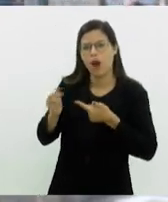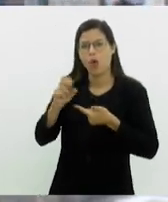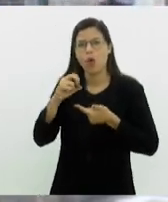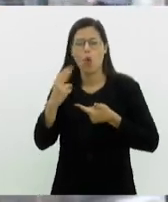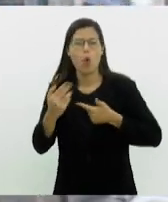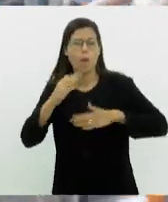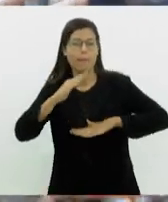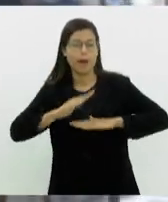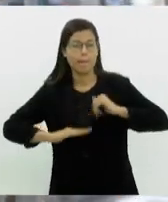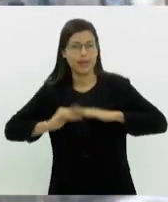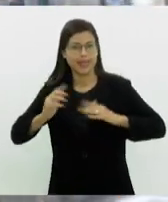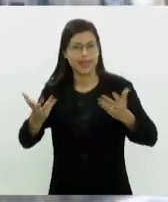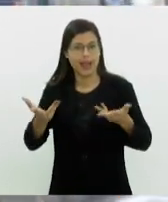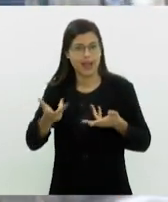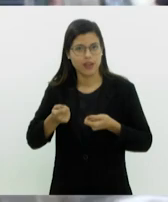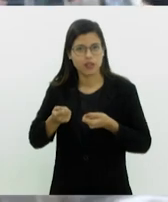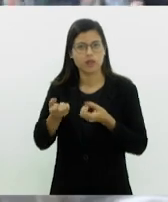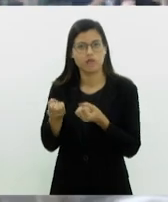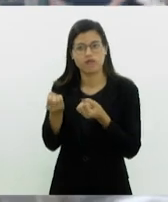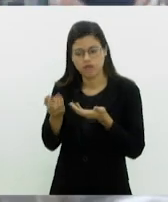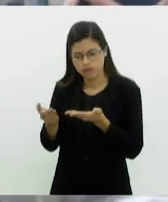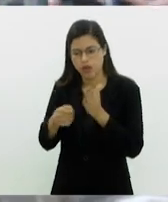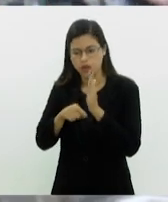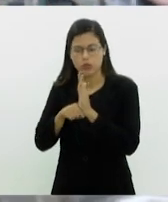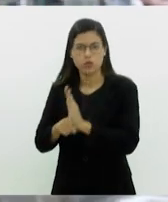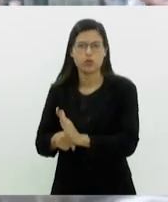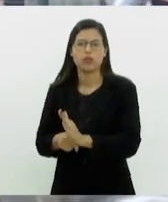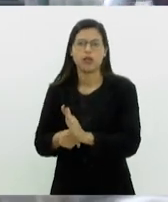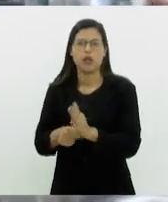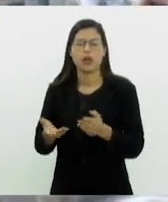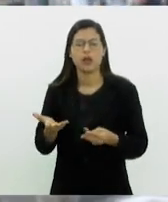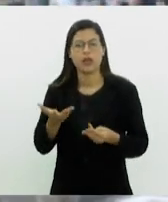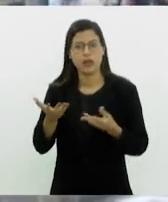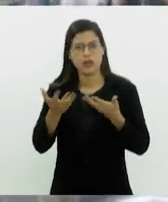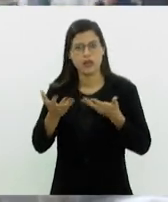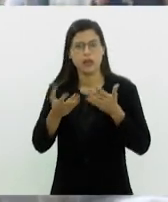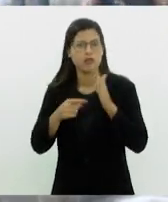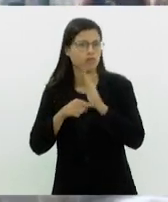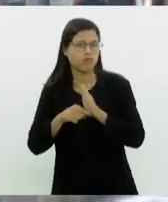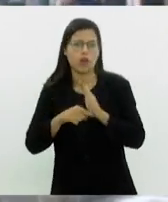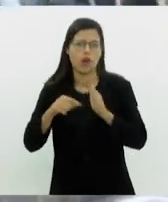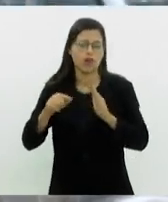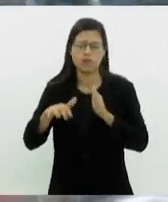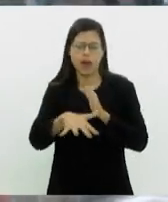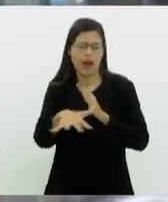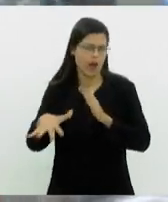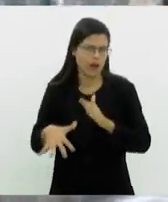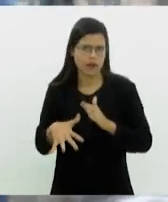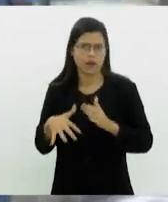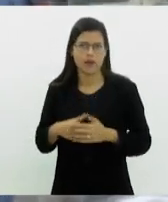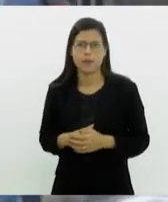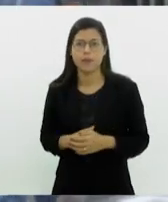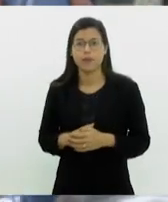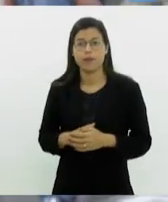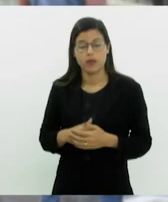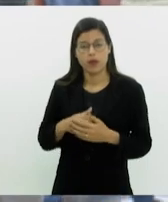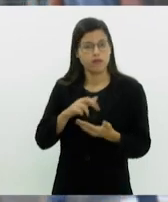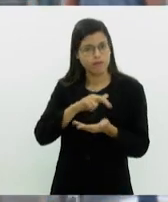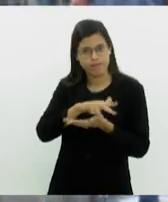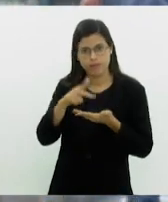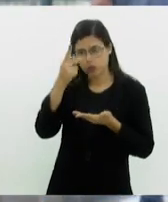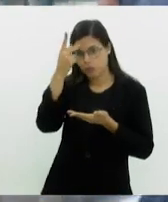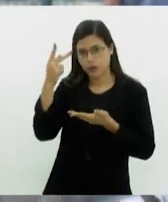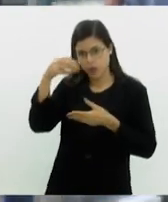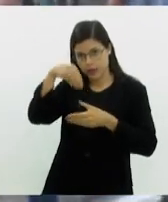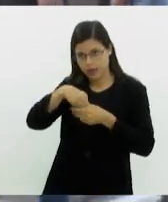específica que vê uma porta de entrada em contribuir para alguma causa. Então, muito o perfil das pessoas dentro da Free